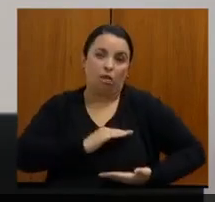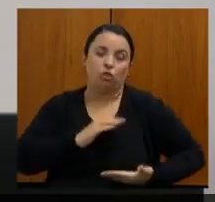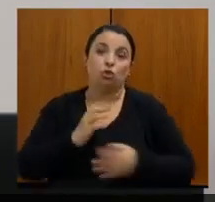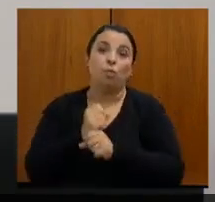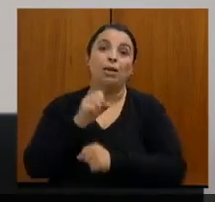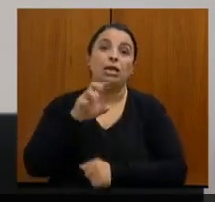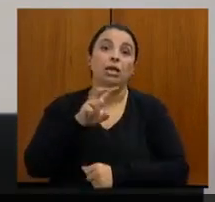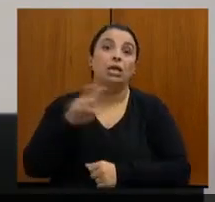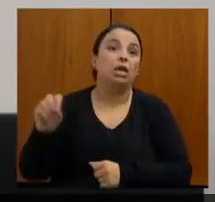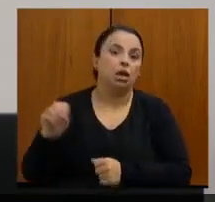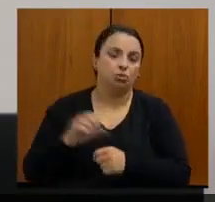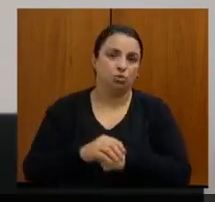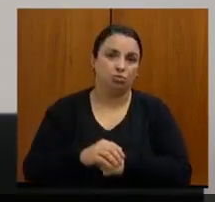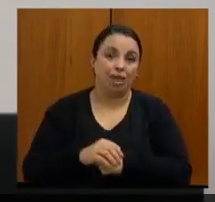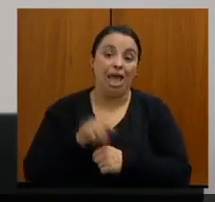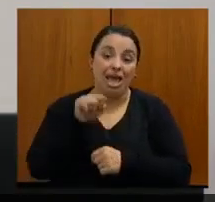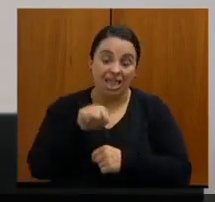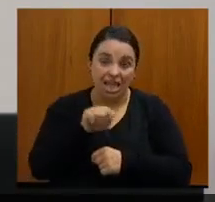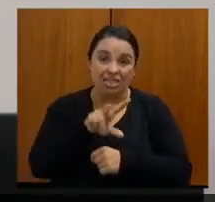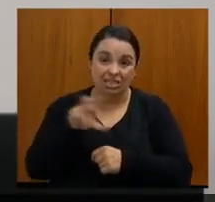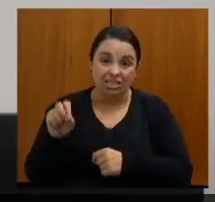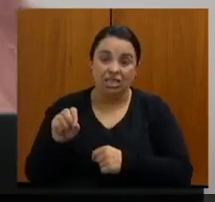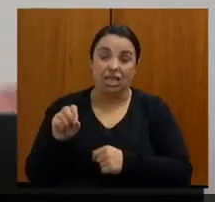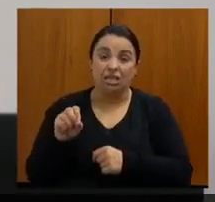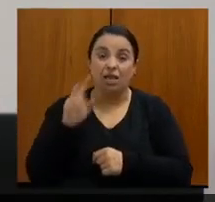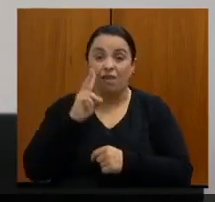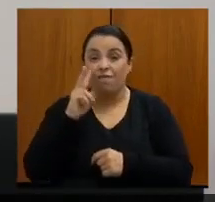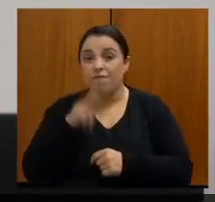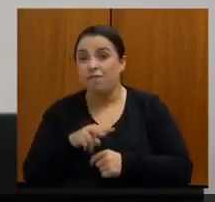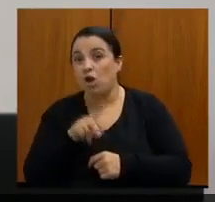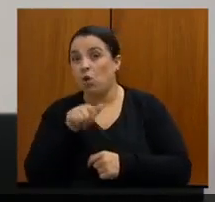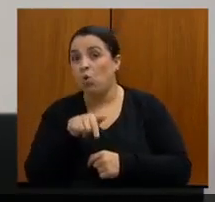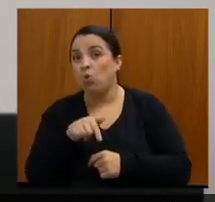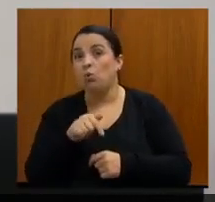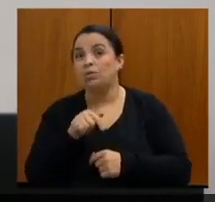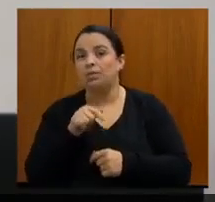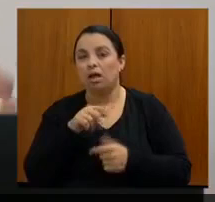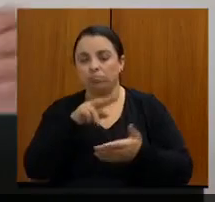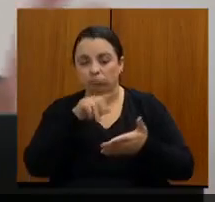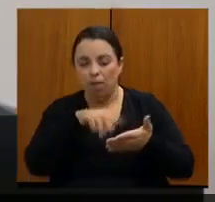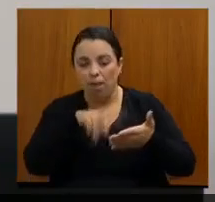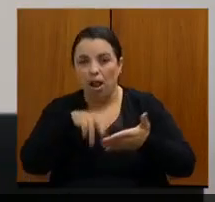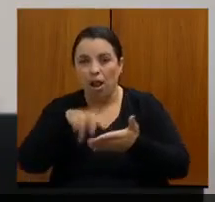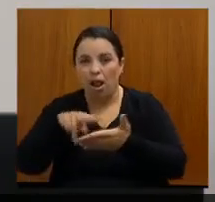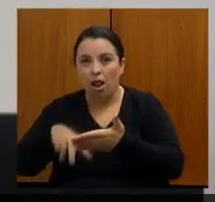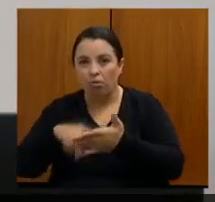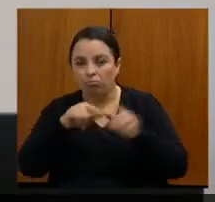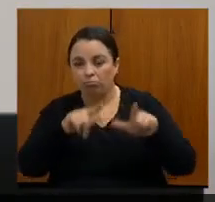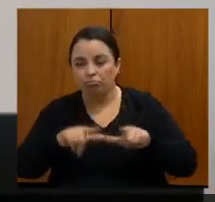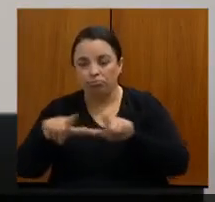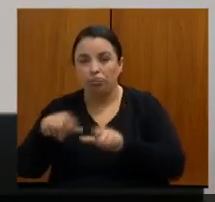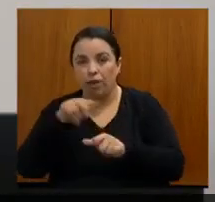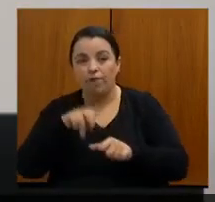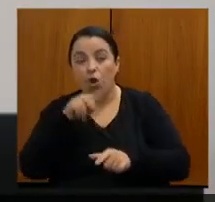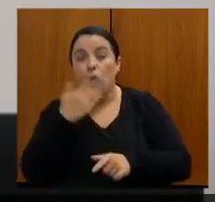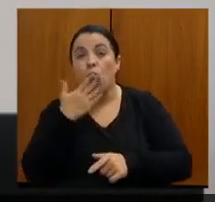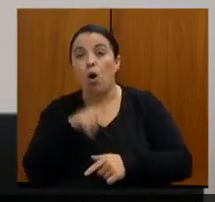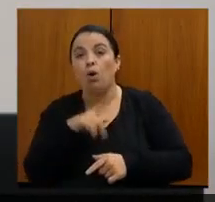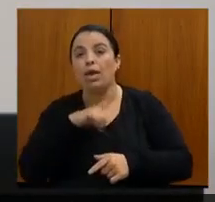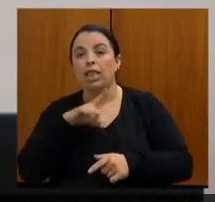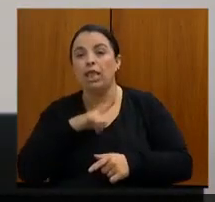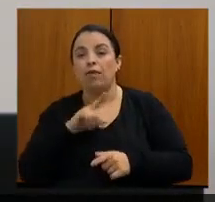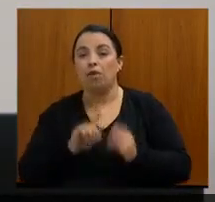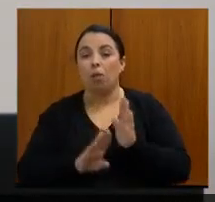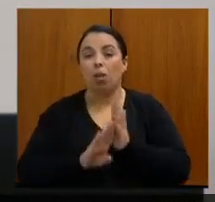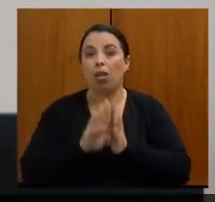selecionado, dentro dessas 500 mamografias, aqueles exames alterados. Vamos dizer aí que tem uns 10%. Então, nós tínhamos